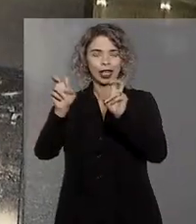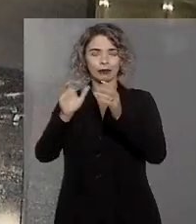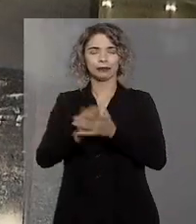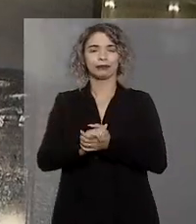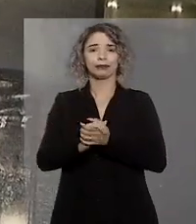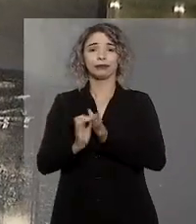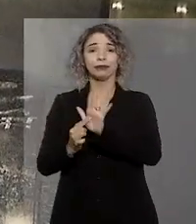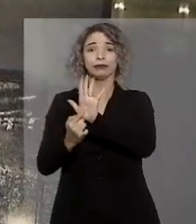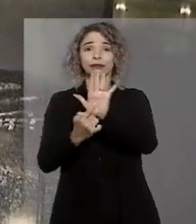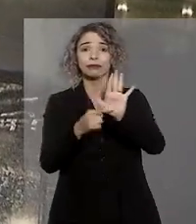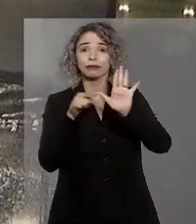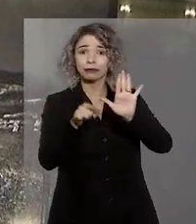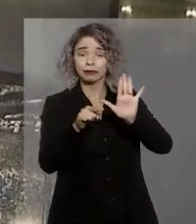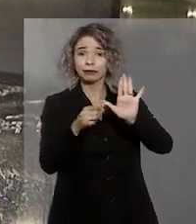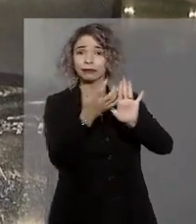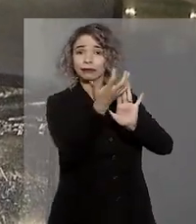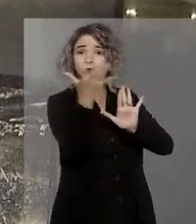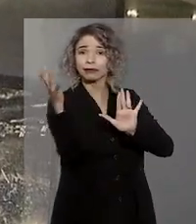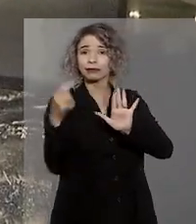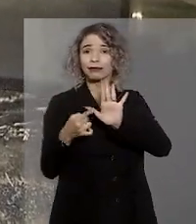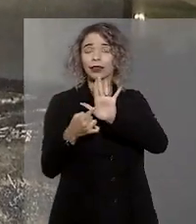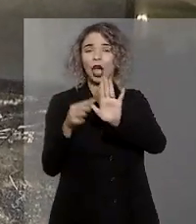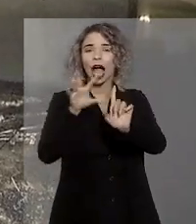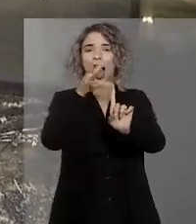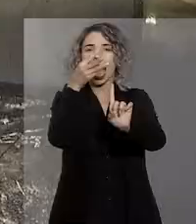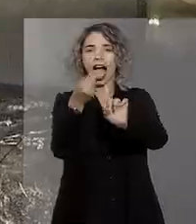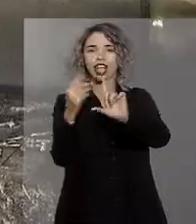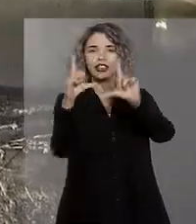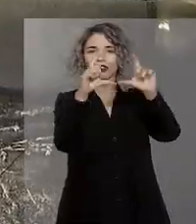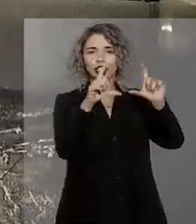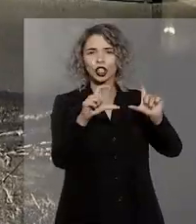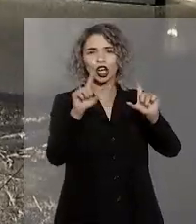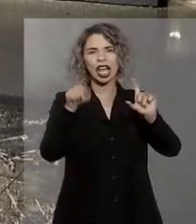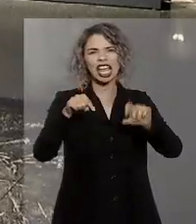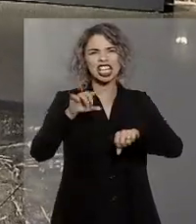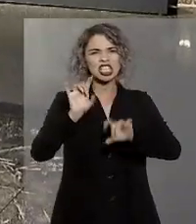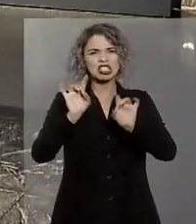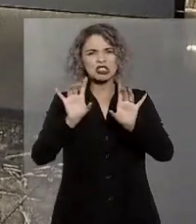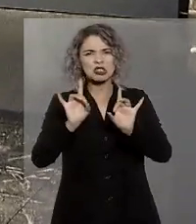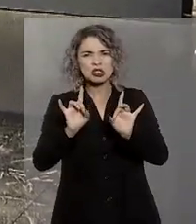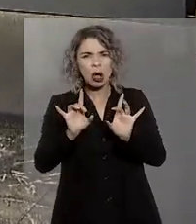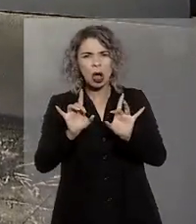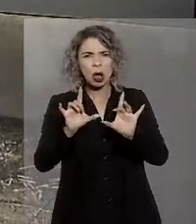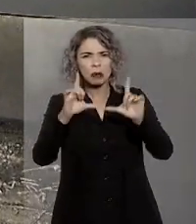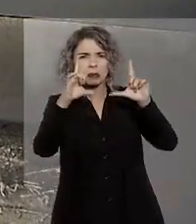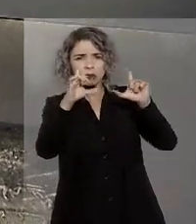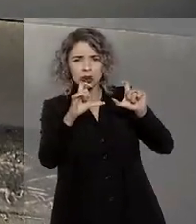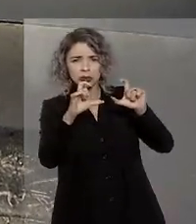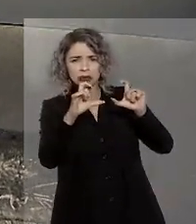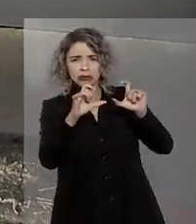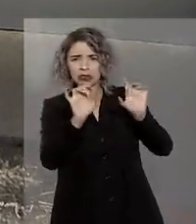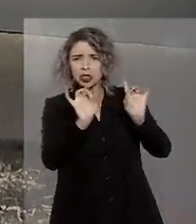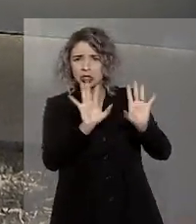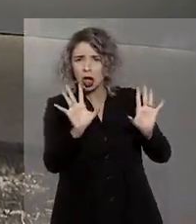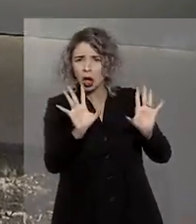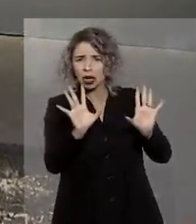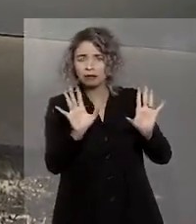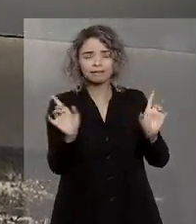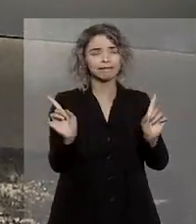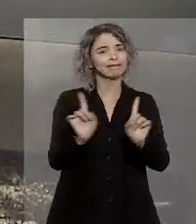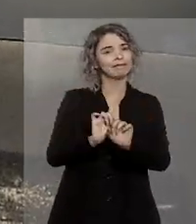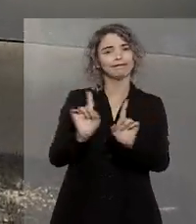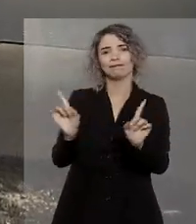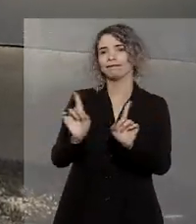expedição de Sebastião Salgado na Amazônia revela que a arte de fotografar é bem mais do que envolver uma paisagem